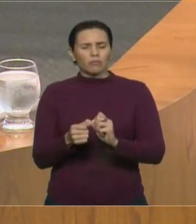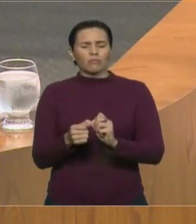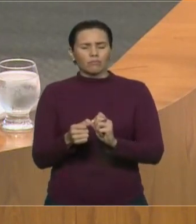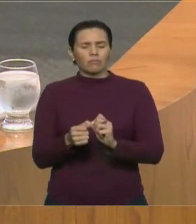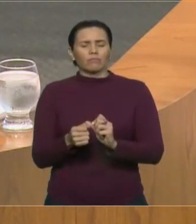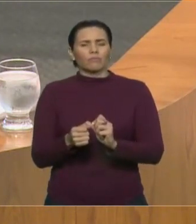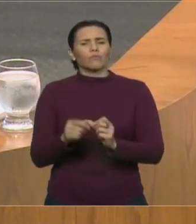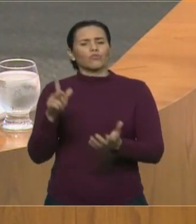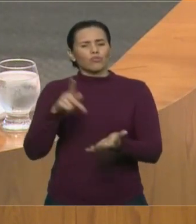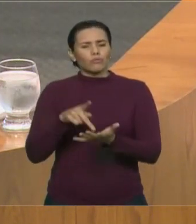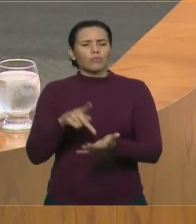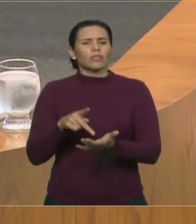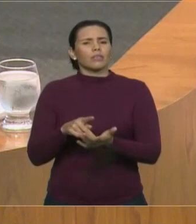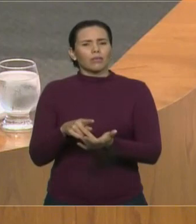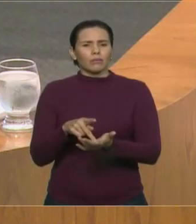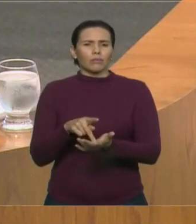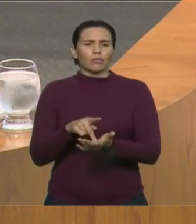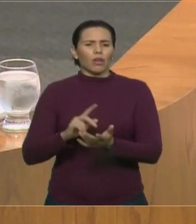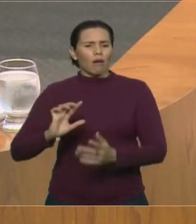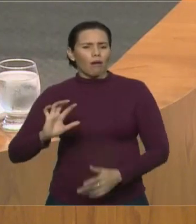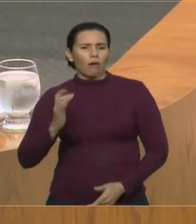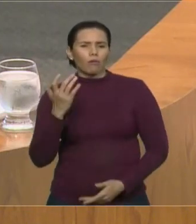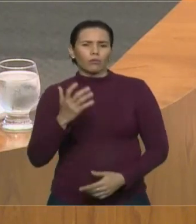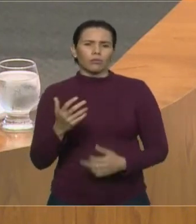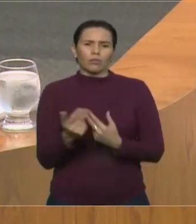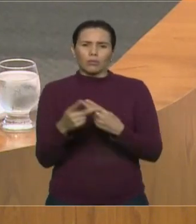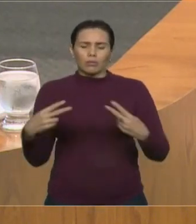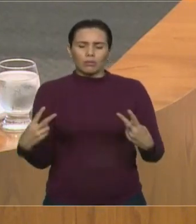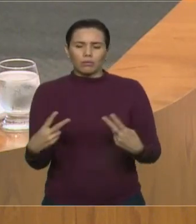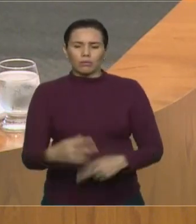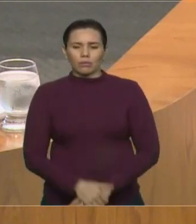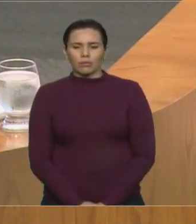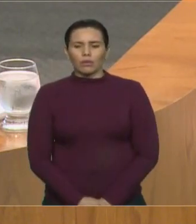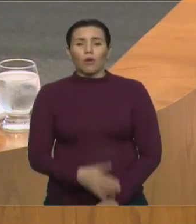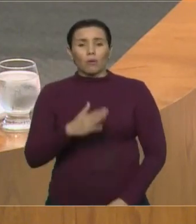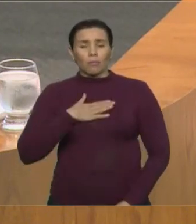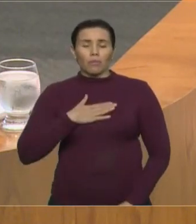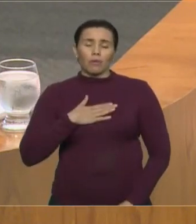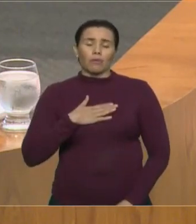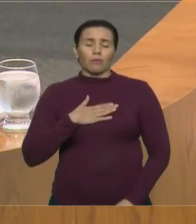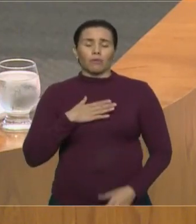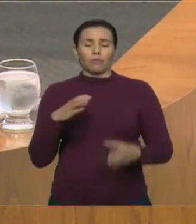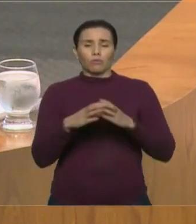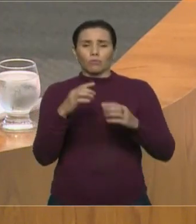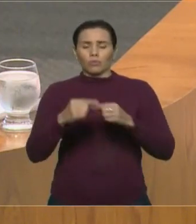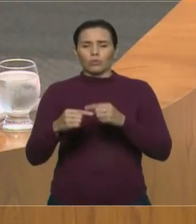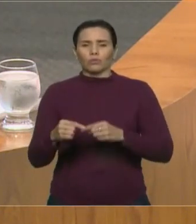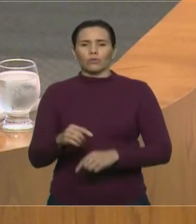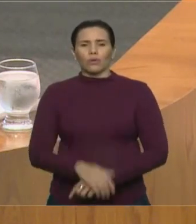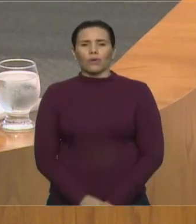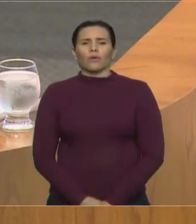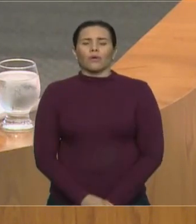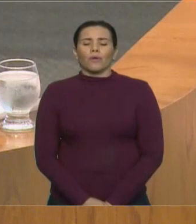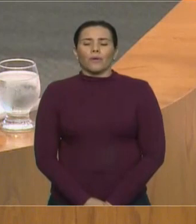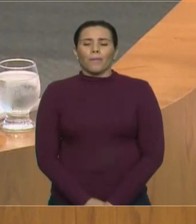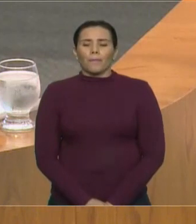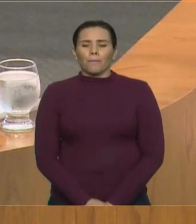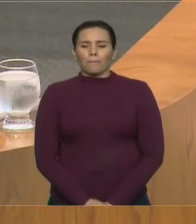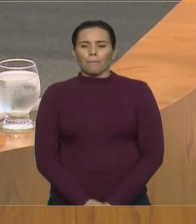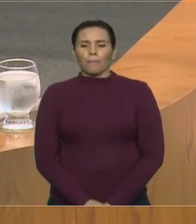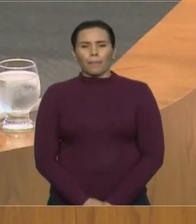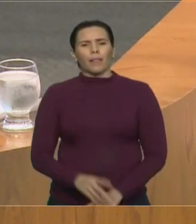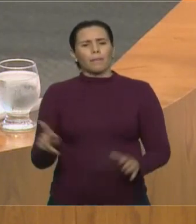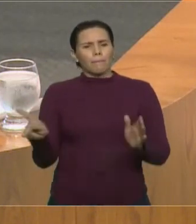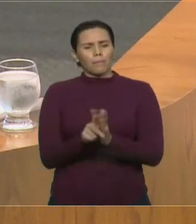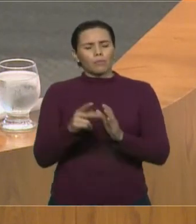O meu partido, o PTB, compõe a base do governador e